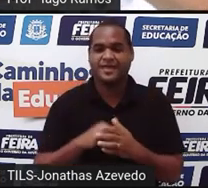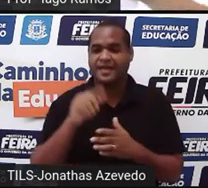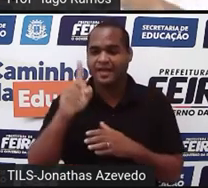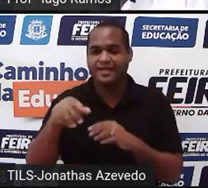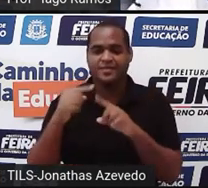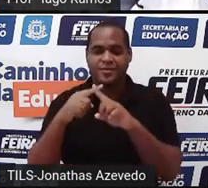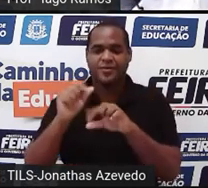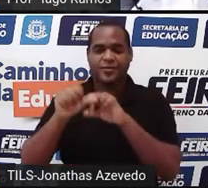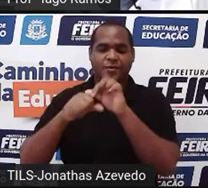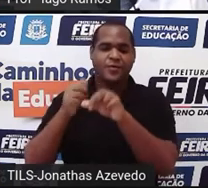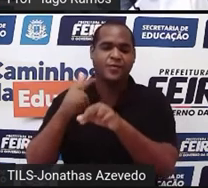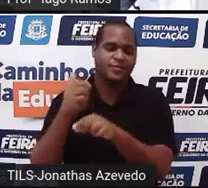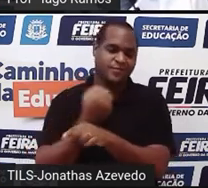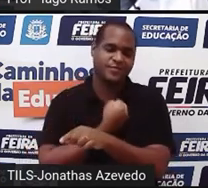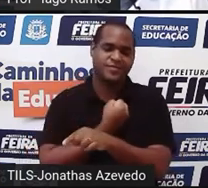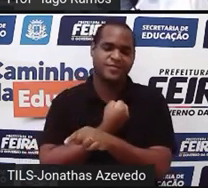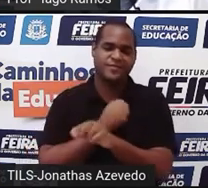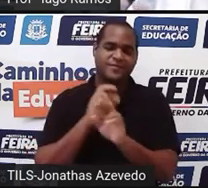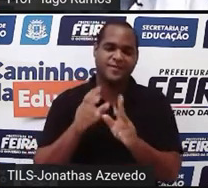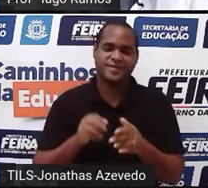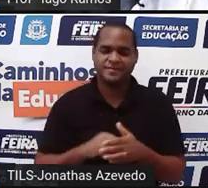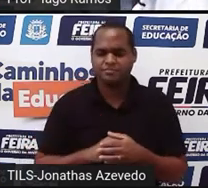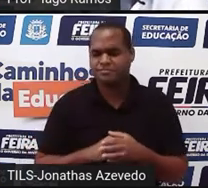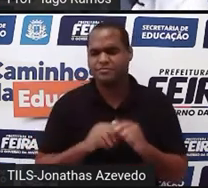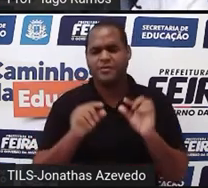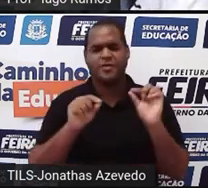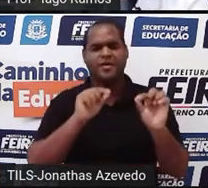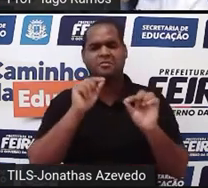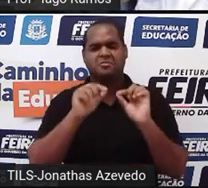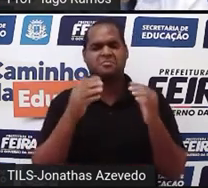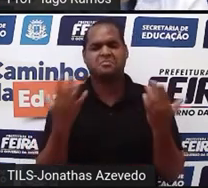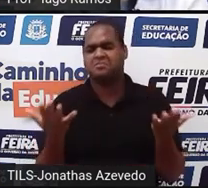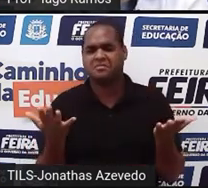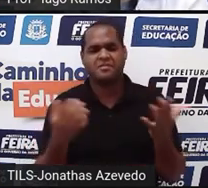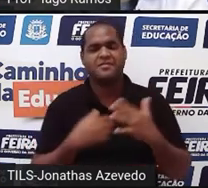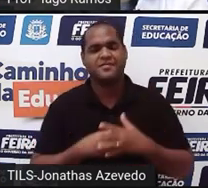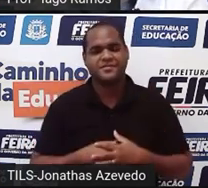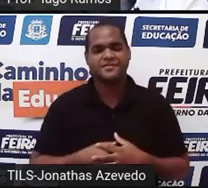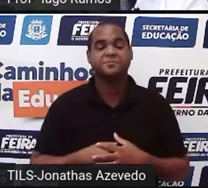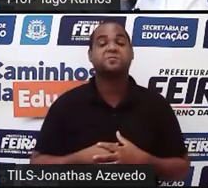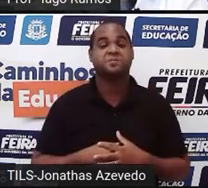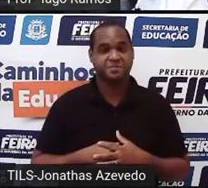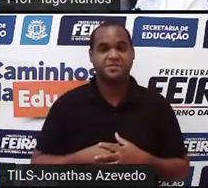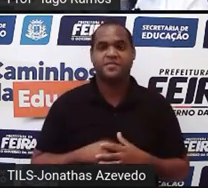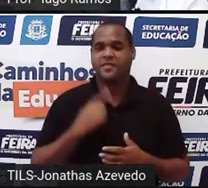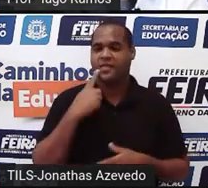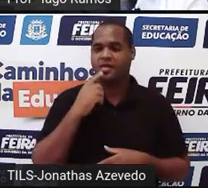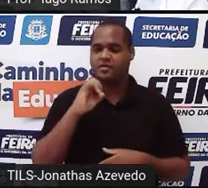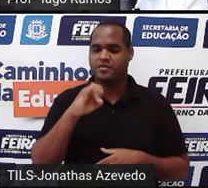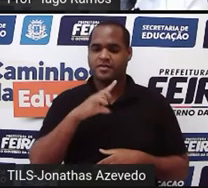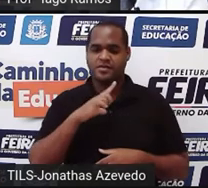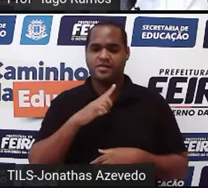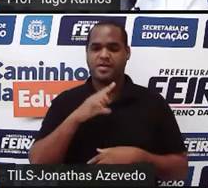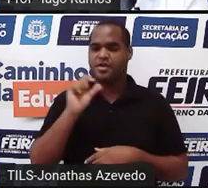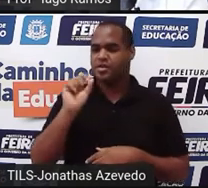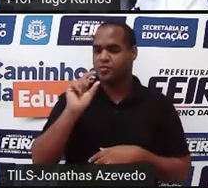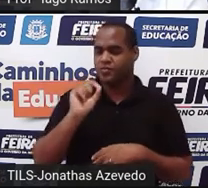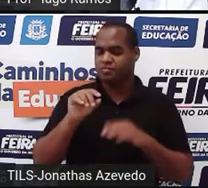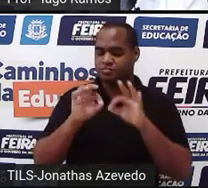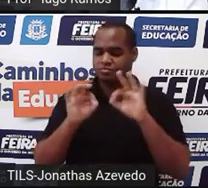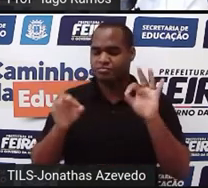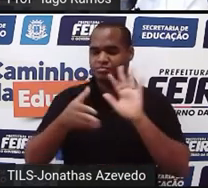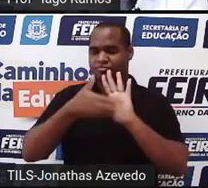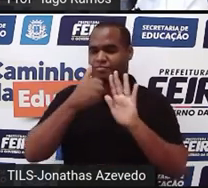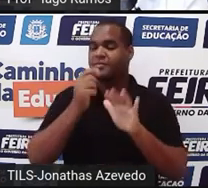multiplicada por algum número. Olha só. O que é que aconteceu ali? Se eu tiro a reta azul, aparece a